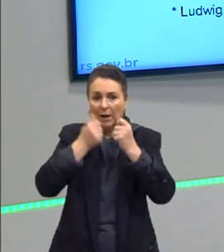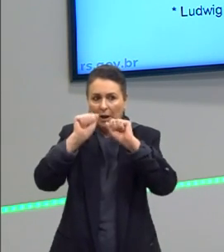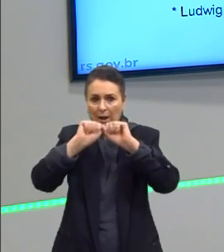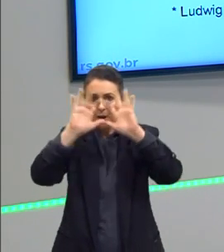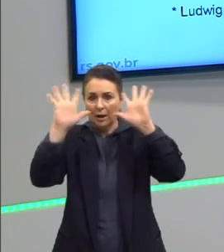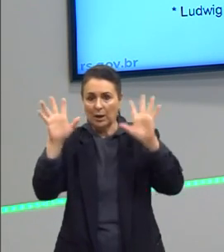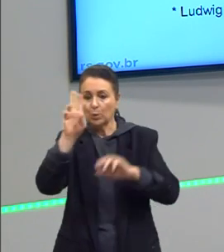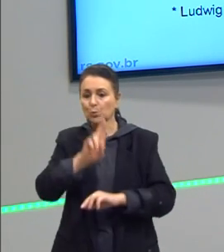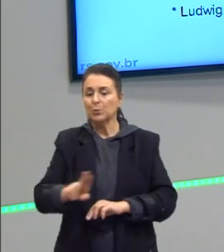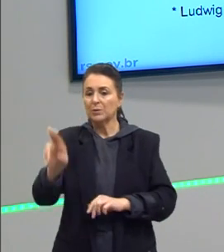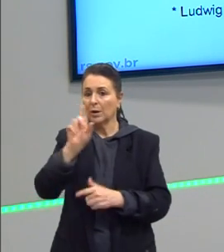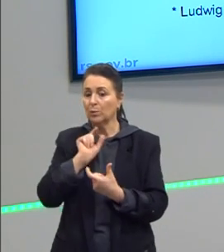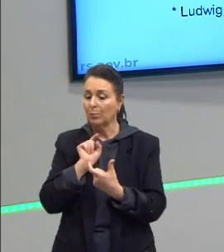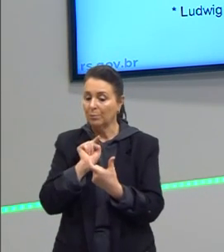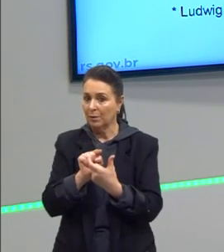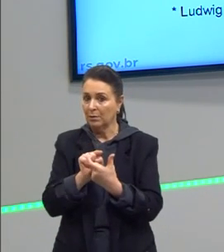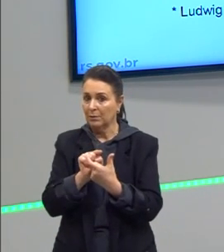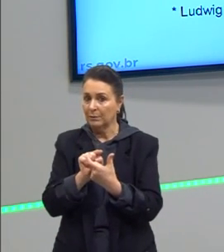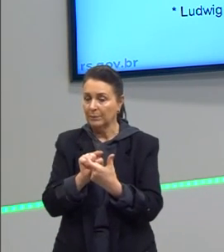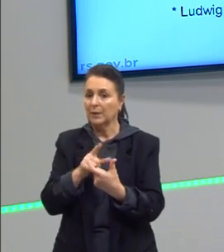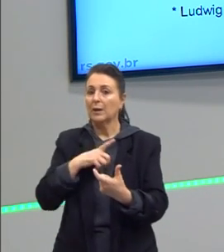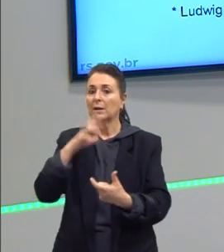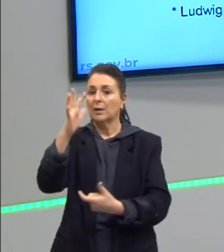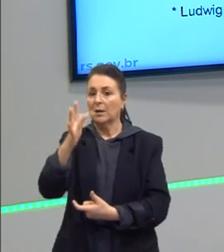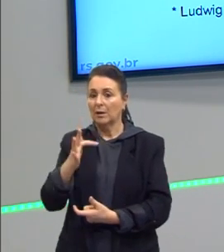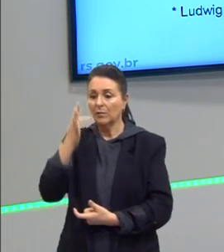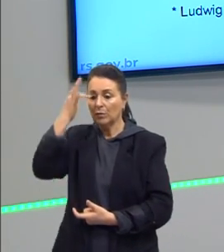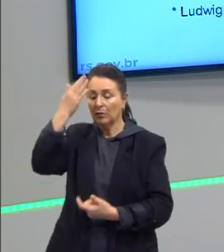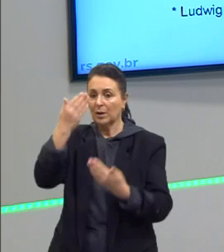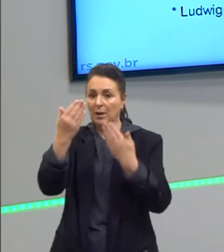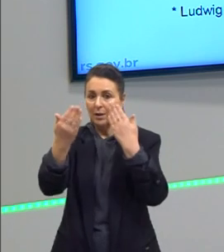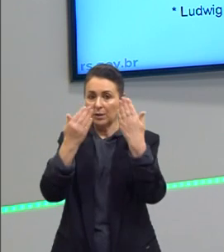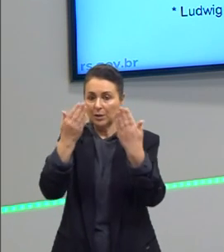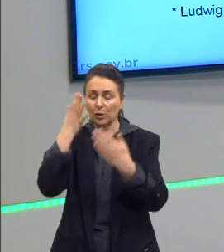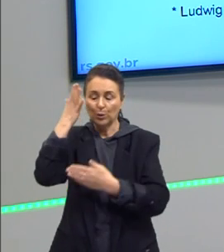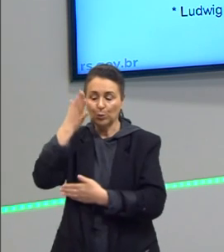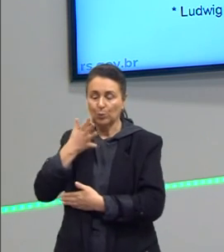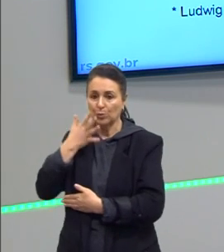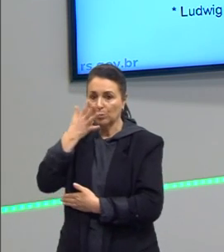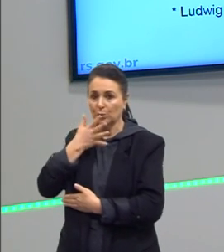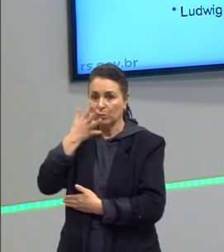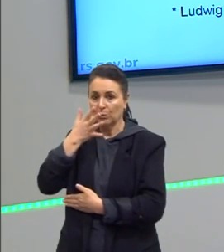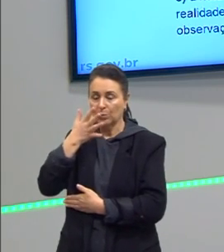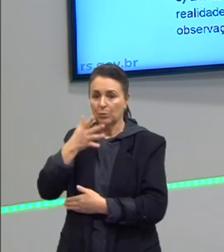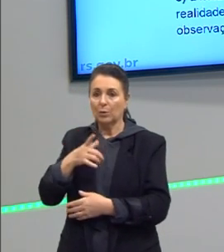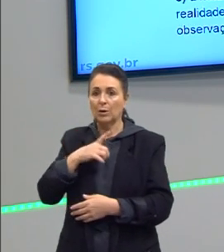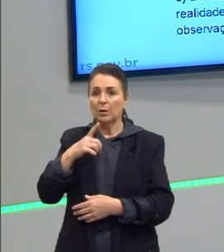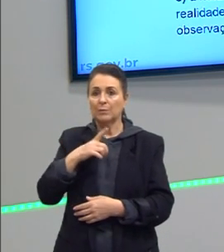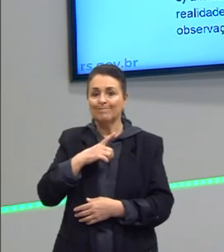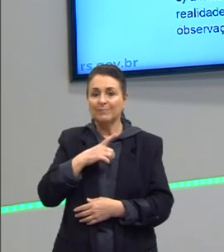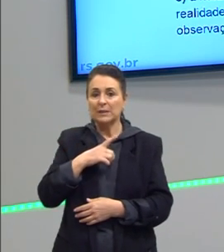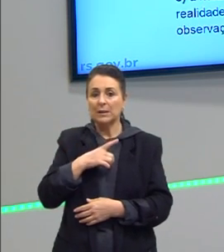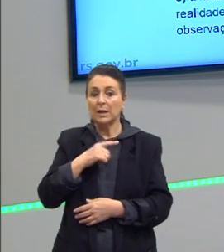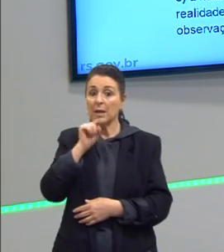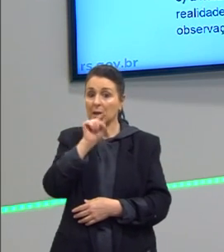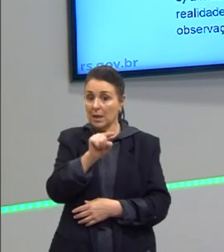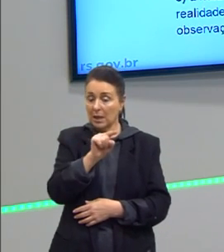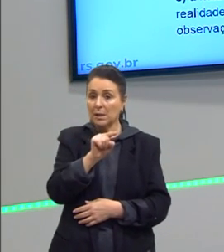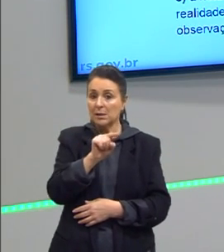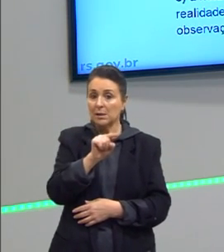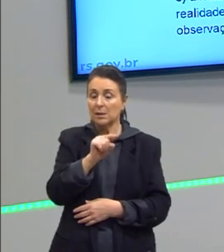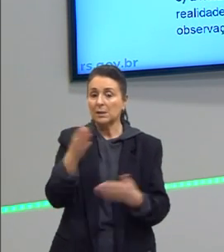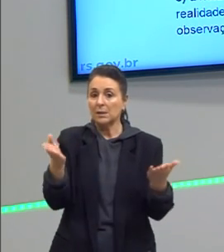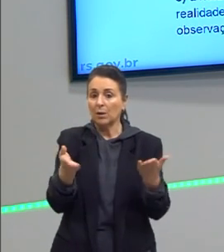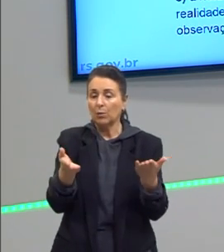palavra. E aí vem a filosofia analítica do discurso. Ok? Esse são mais ou menos os camaradas que nós trouxemos